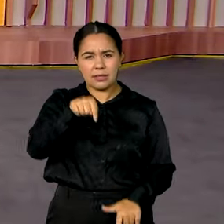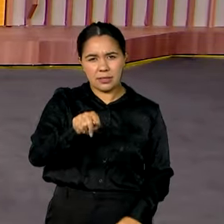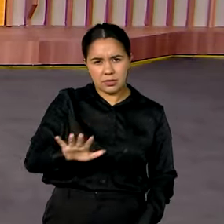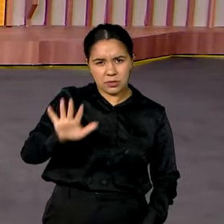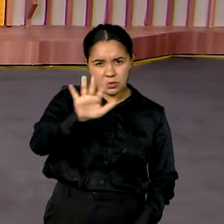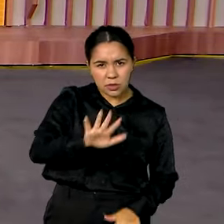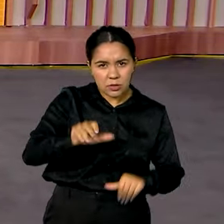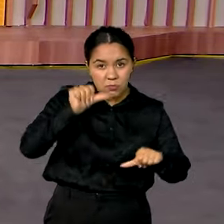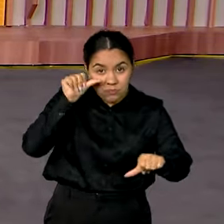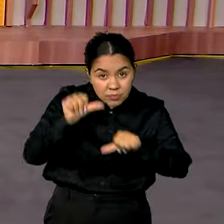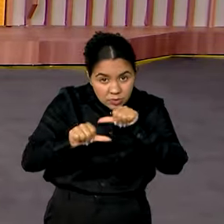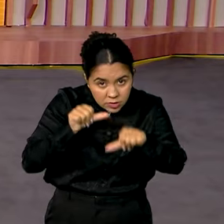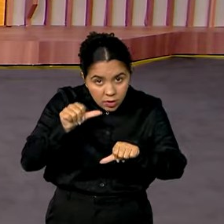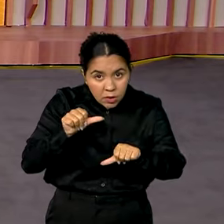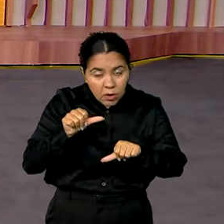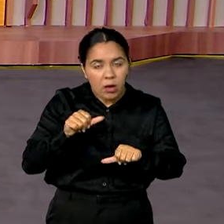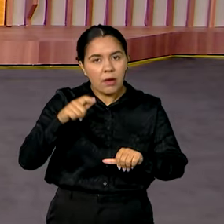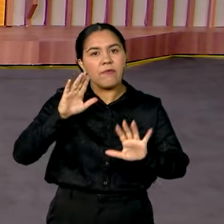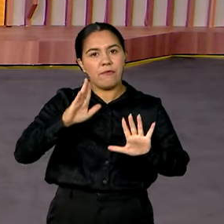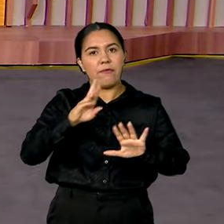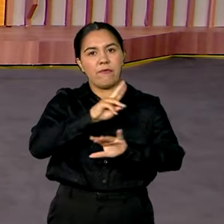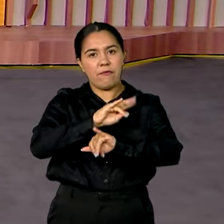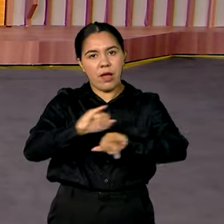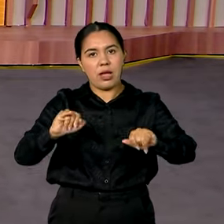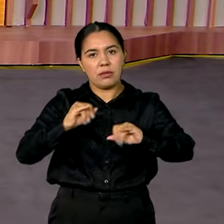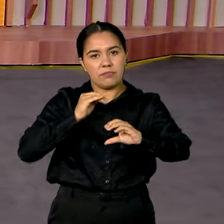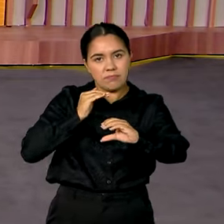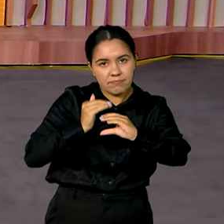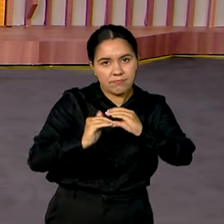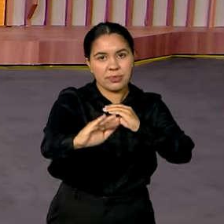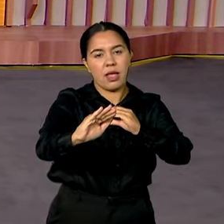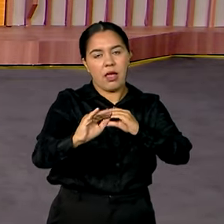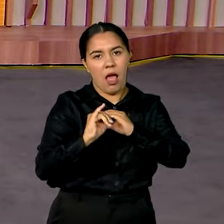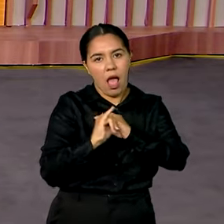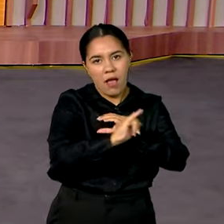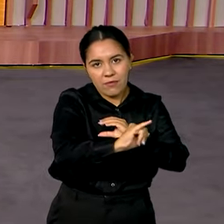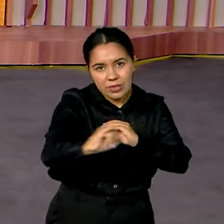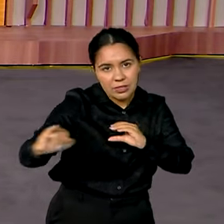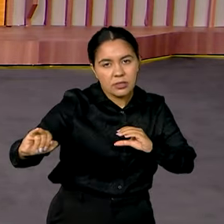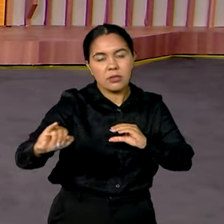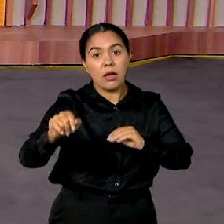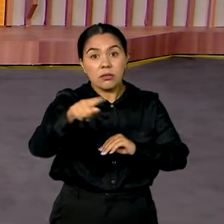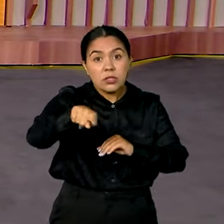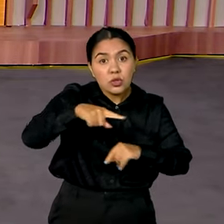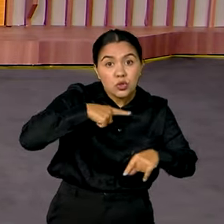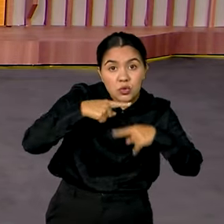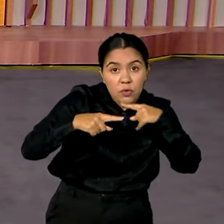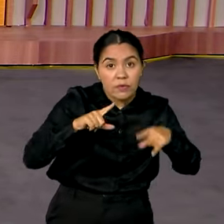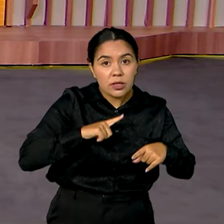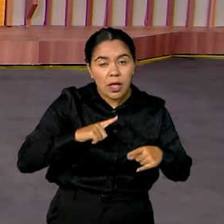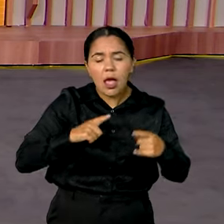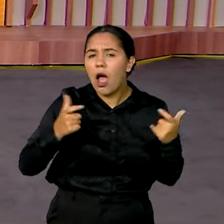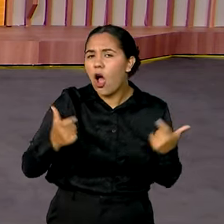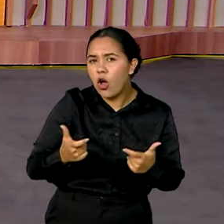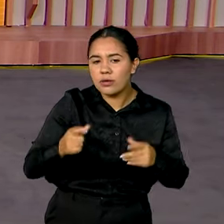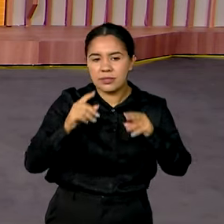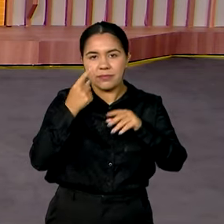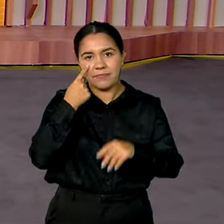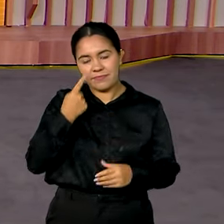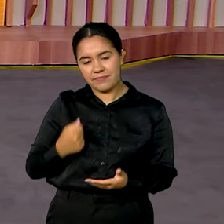alterada será informado por e-mail pela Sesgran Rio. Dúvidas podem ser esclarecidas pelo e-mail cpnu